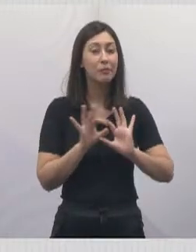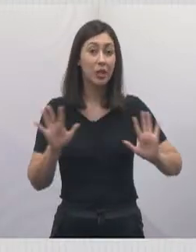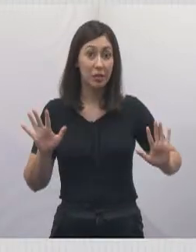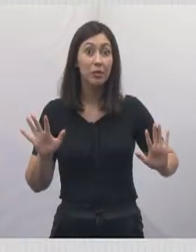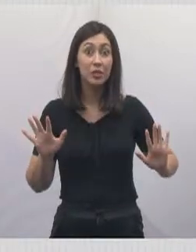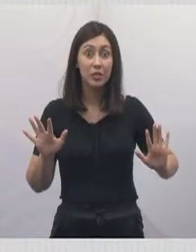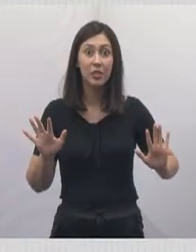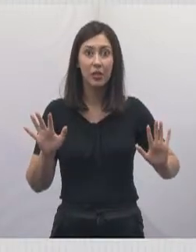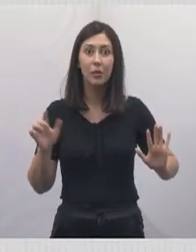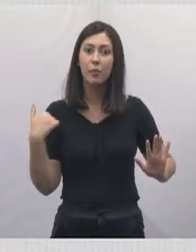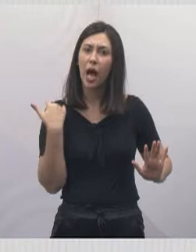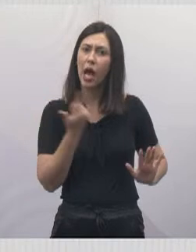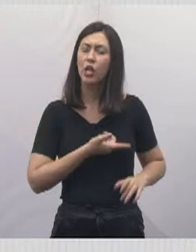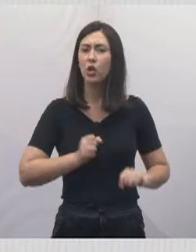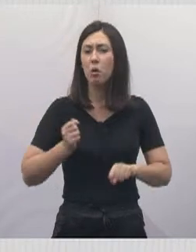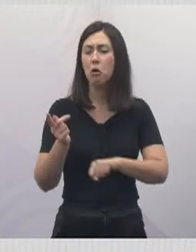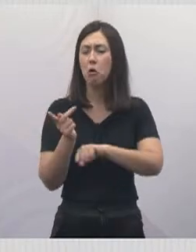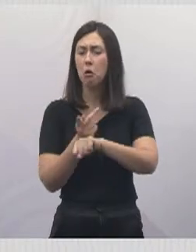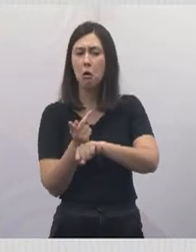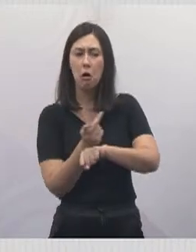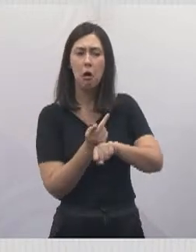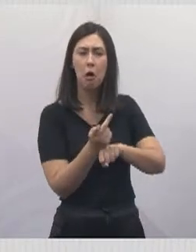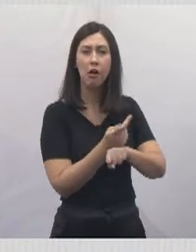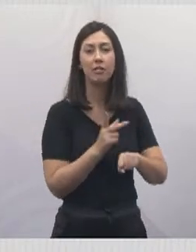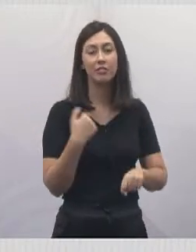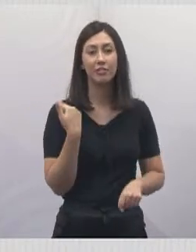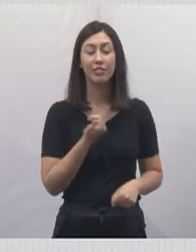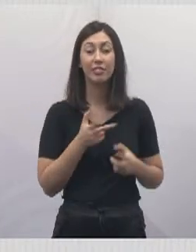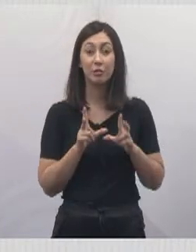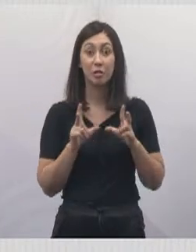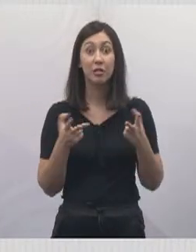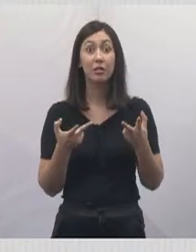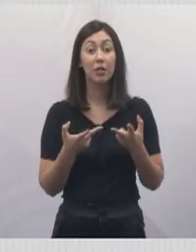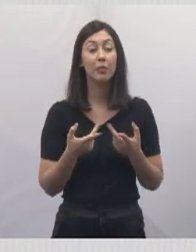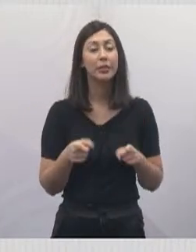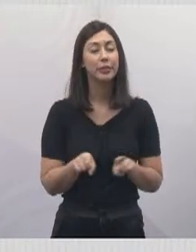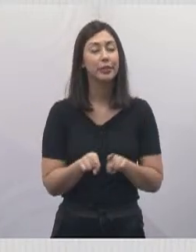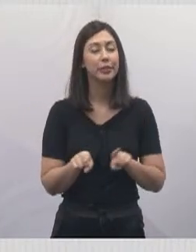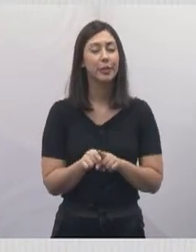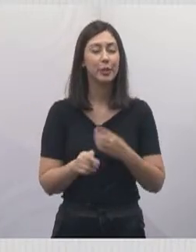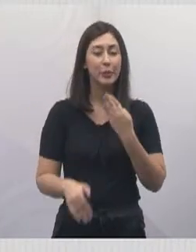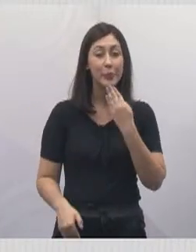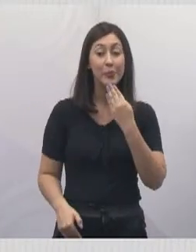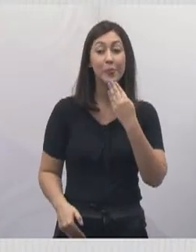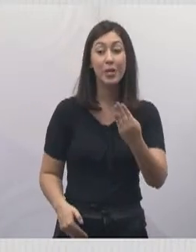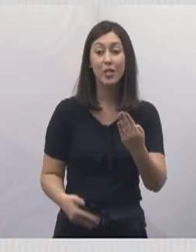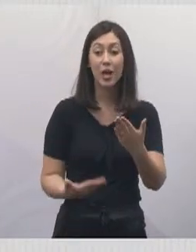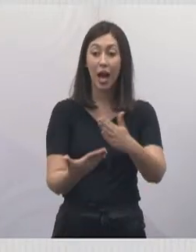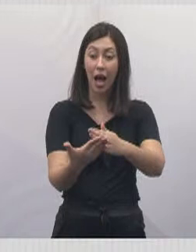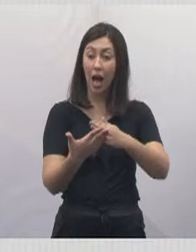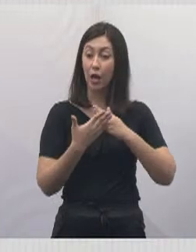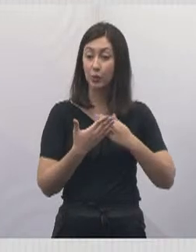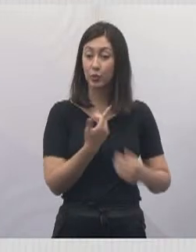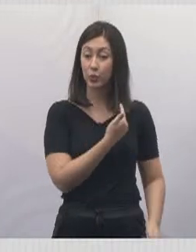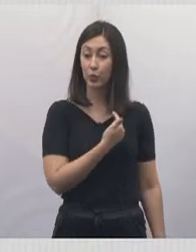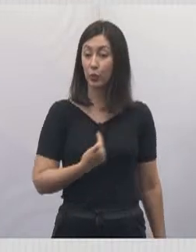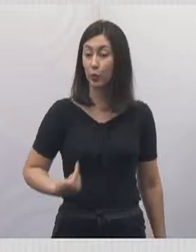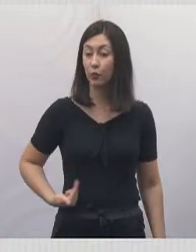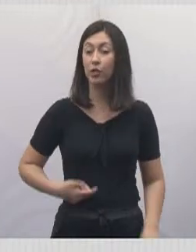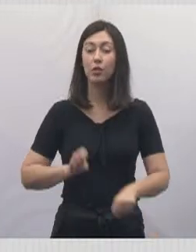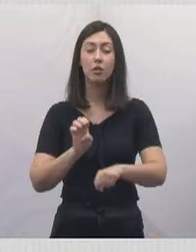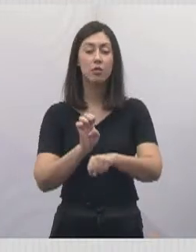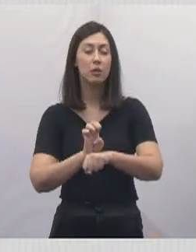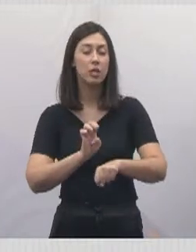para que a gente fizesse a busca, enquanto Câmara Municipal de Jacareí, e pedimos a intercessão aí ao governo do Estado,